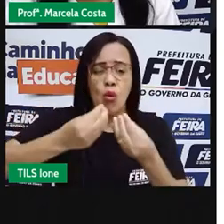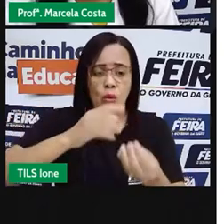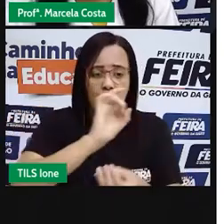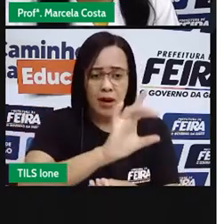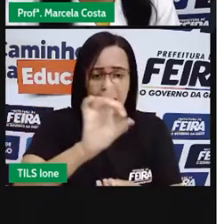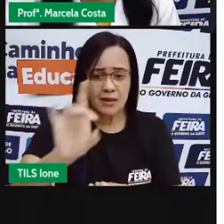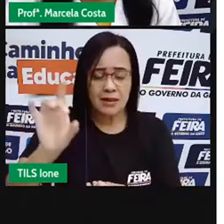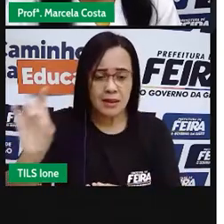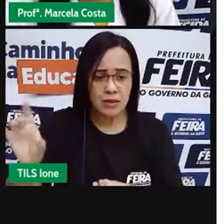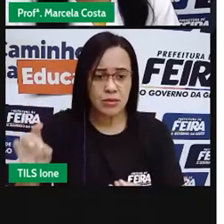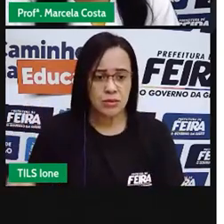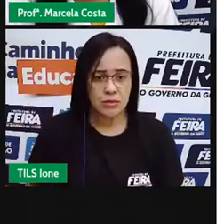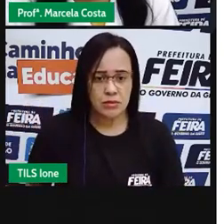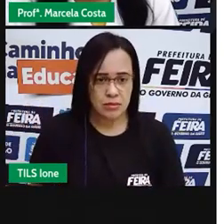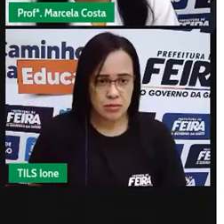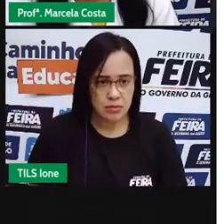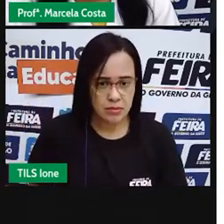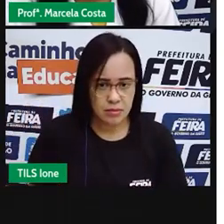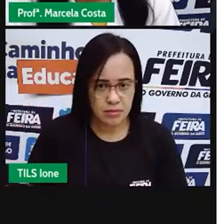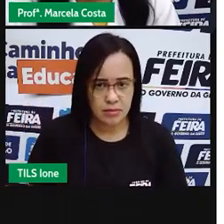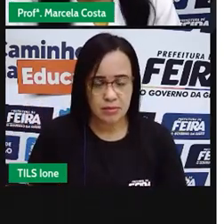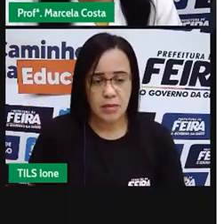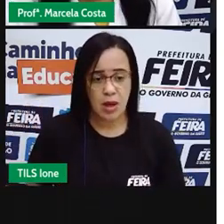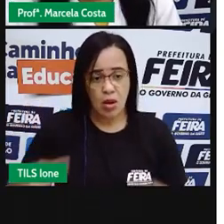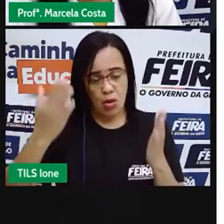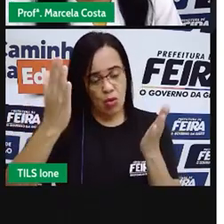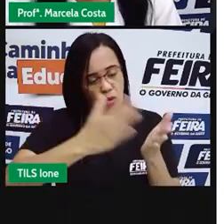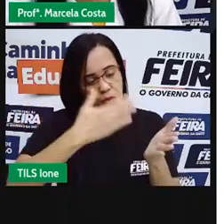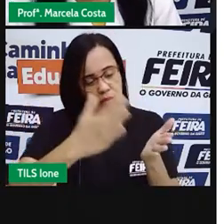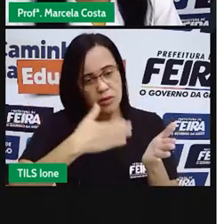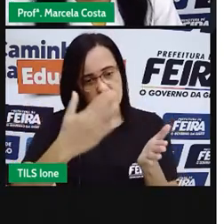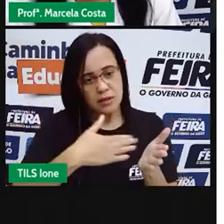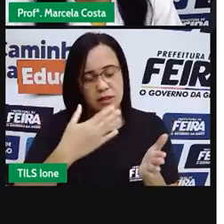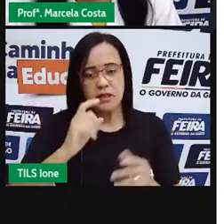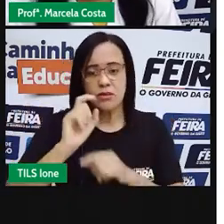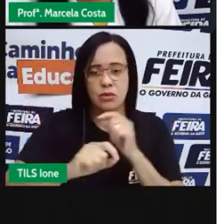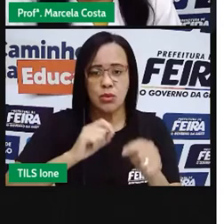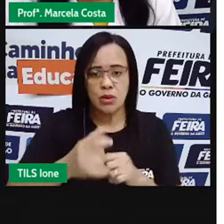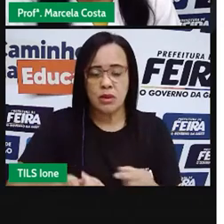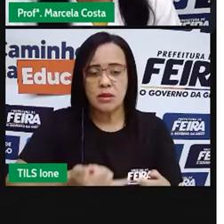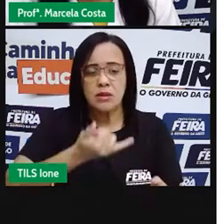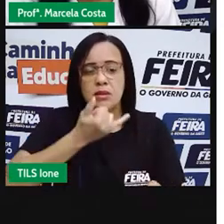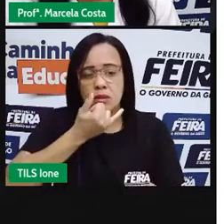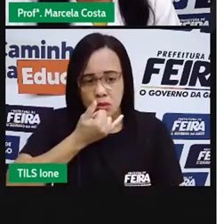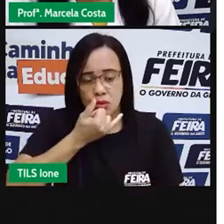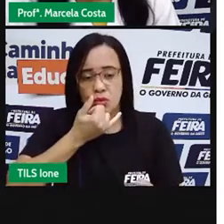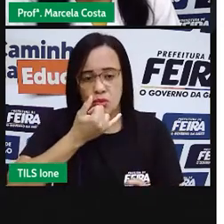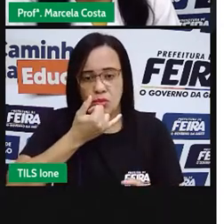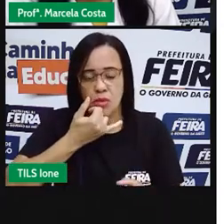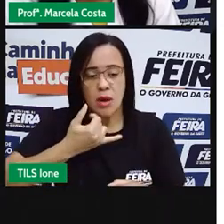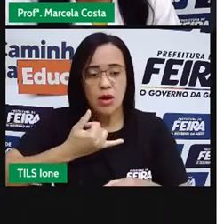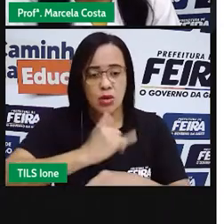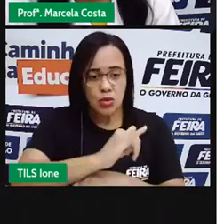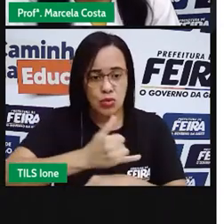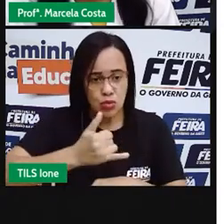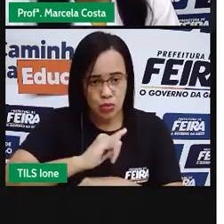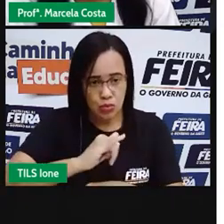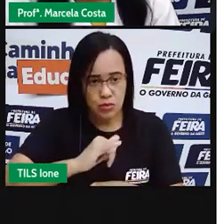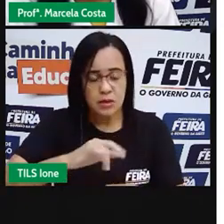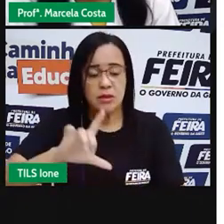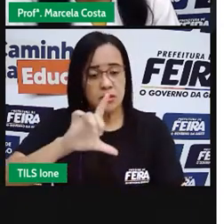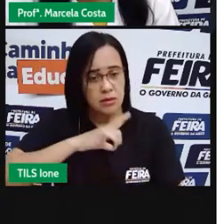É do livro, desse livro, que está disponível no YouTube, nesse livro que aparece na